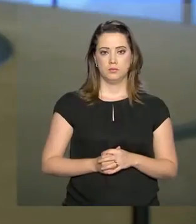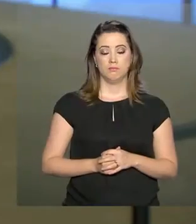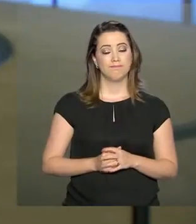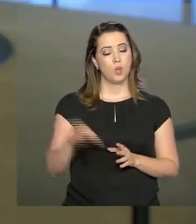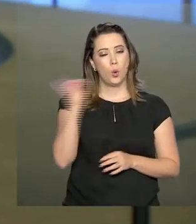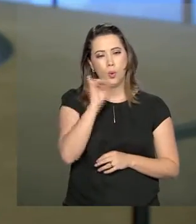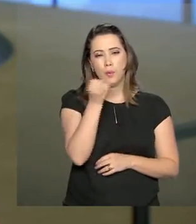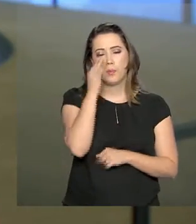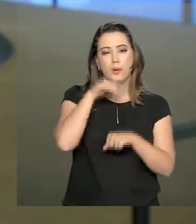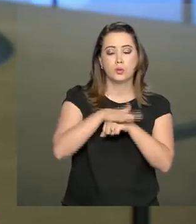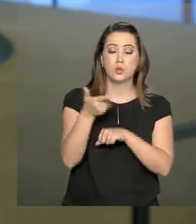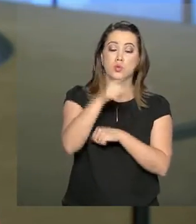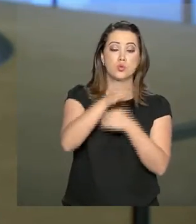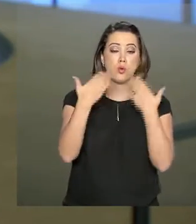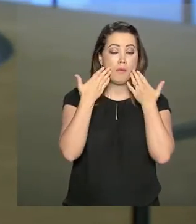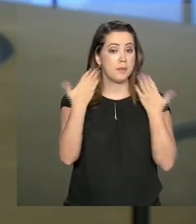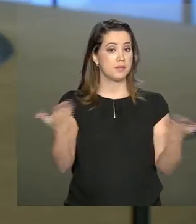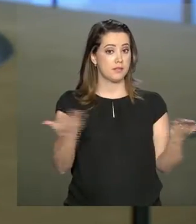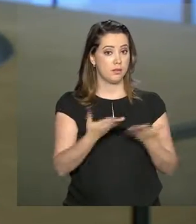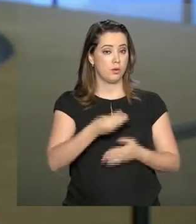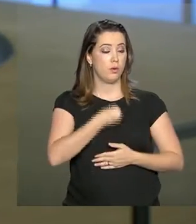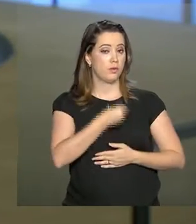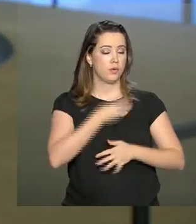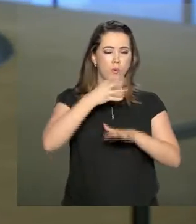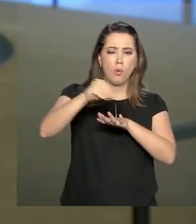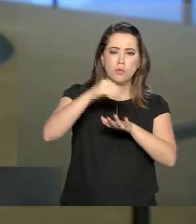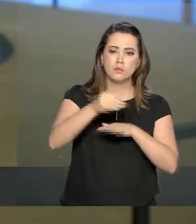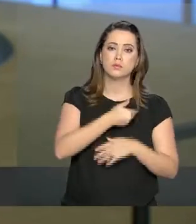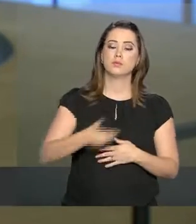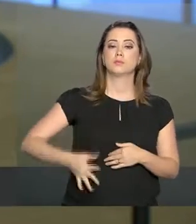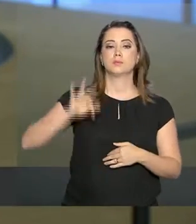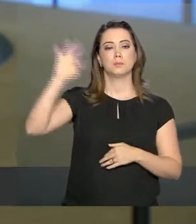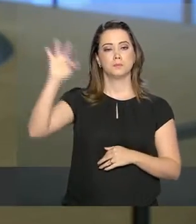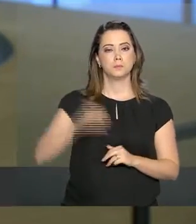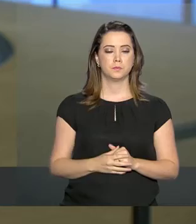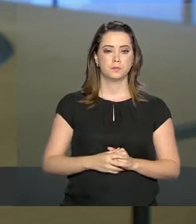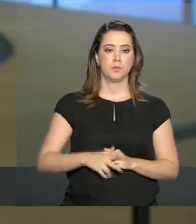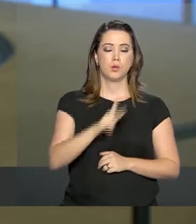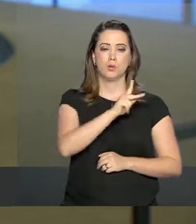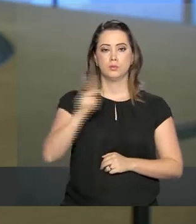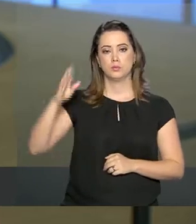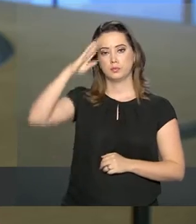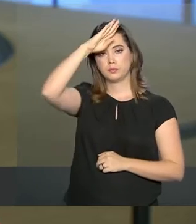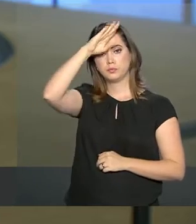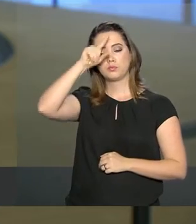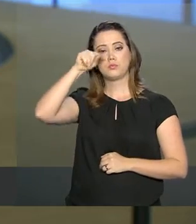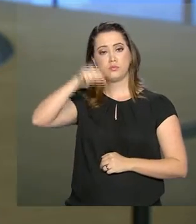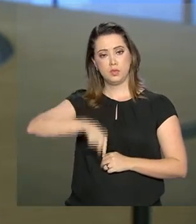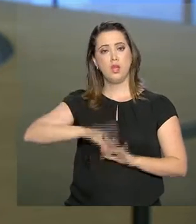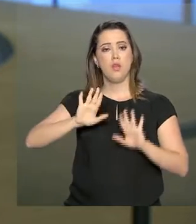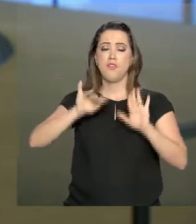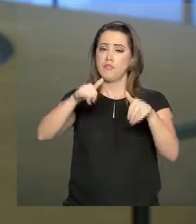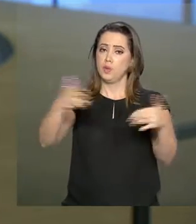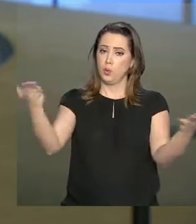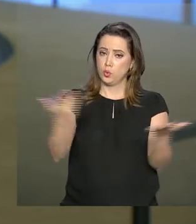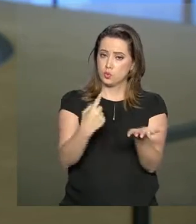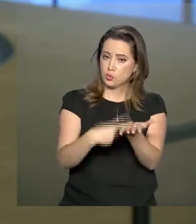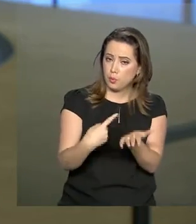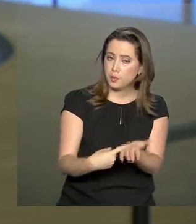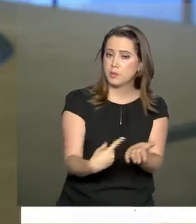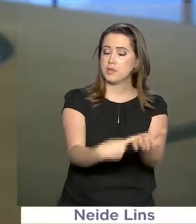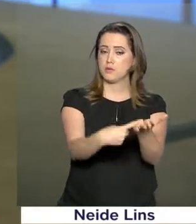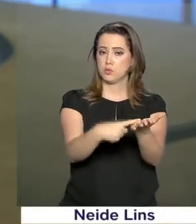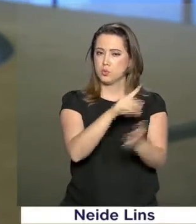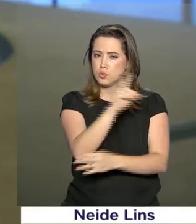Olá, boa noite. Voltamos ao vivo com informações do governo federal. O presidente Jair Bolsonaro finaliza a agenda de